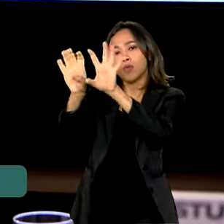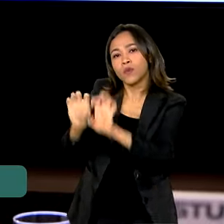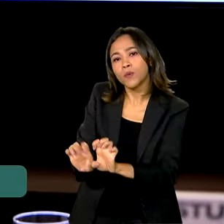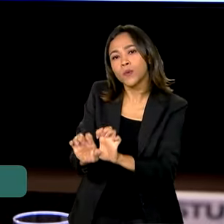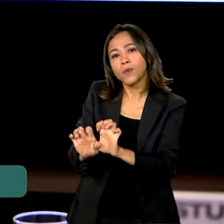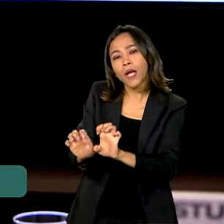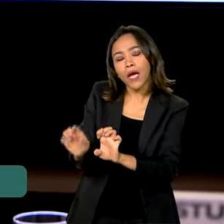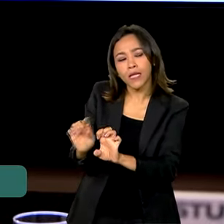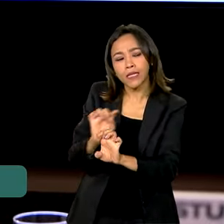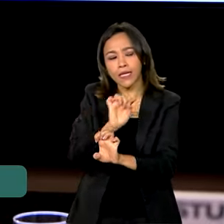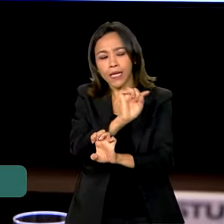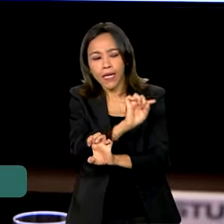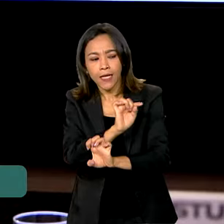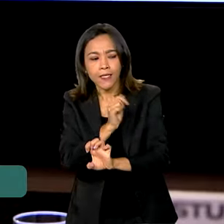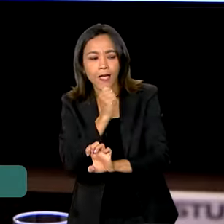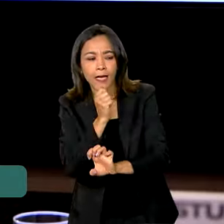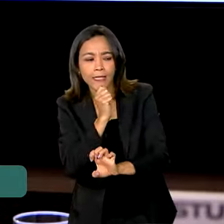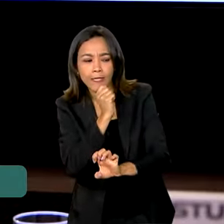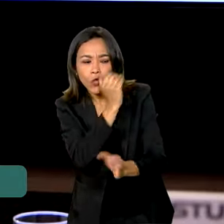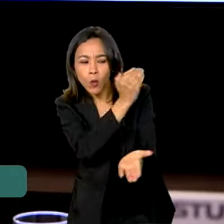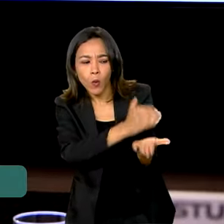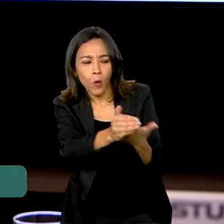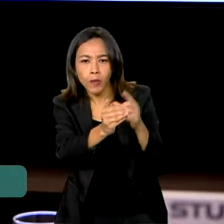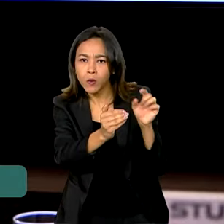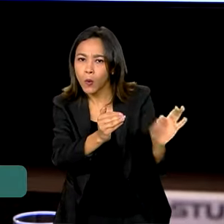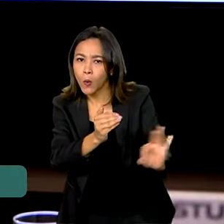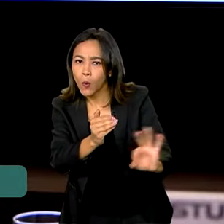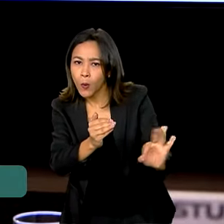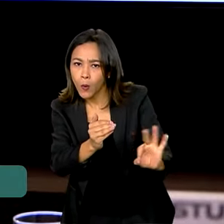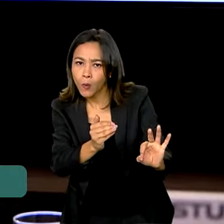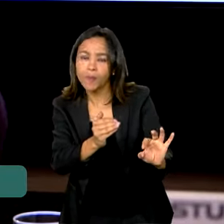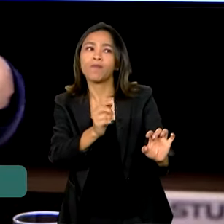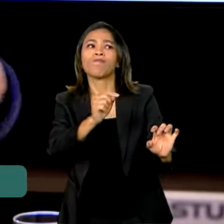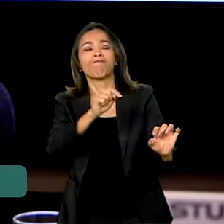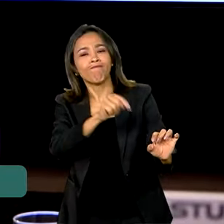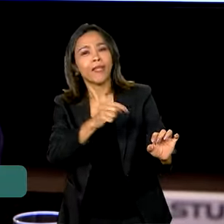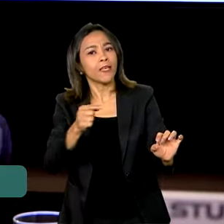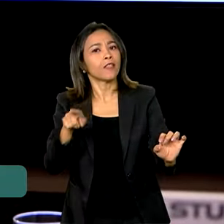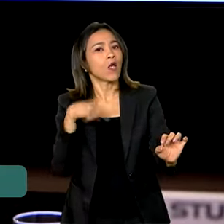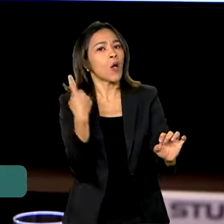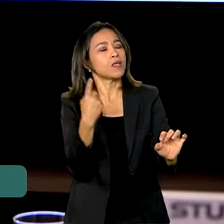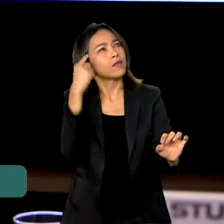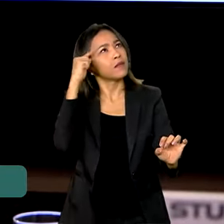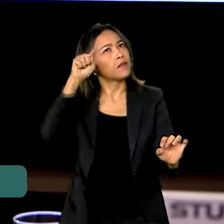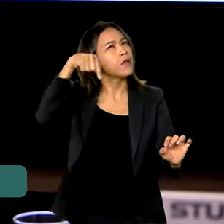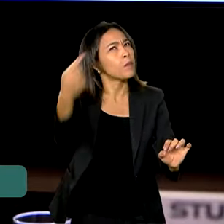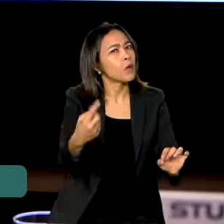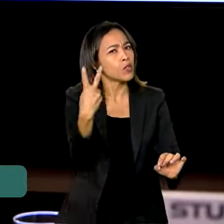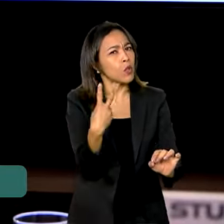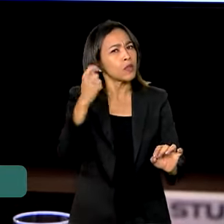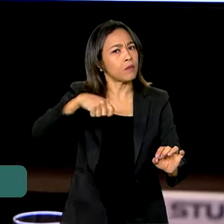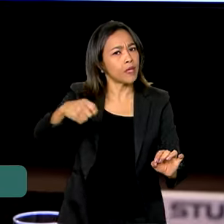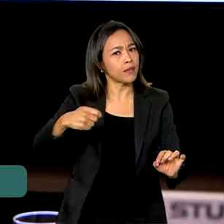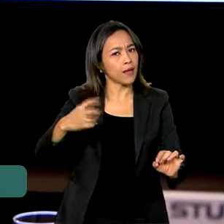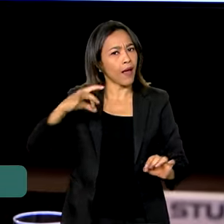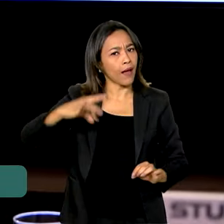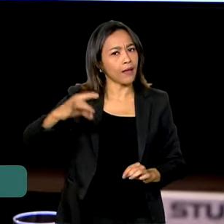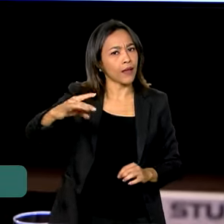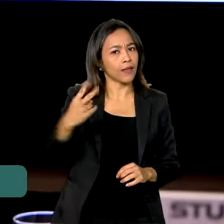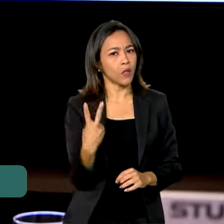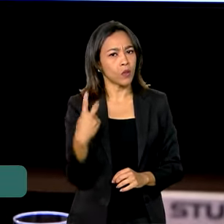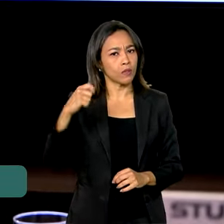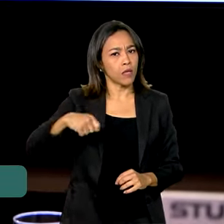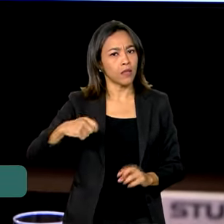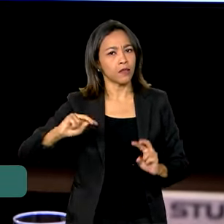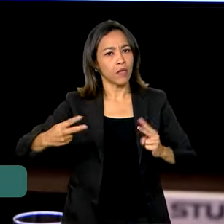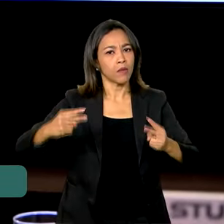faz naquelas que não iniciaram e que não iniciariam agora, para que a gente possa, depois de dois meses, porque a cada dois meses a gente faz essa revisão,